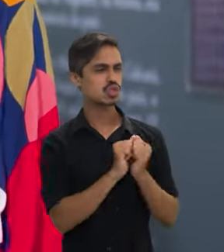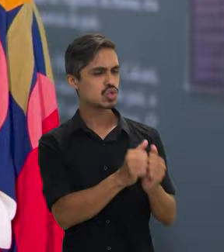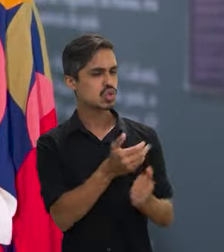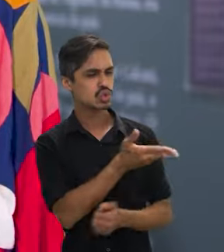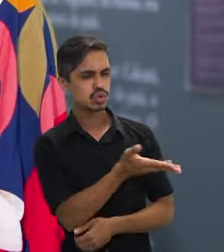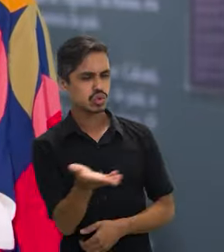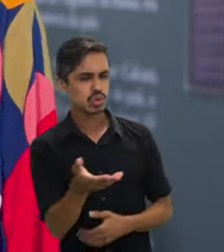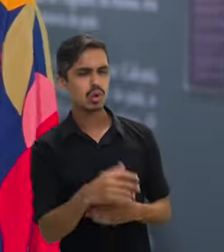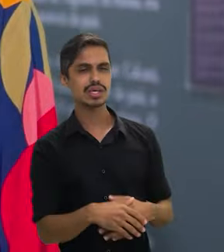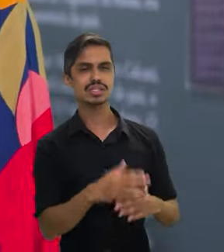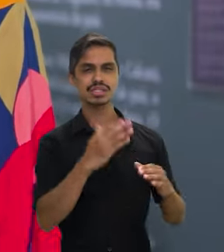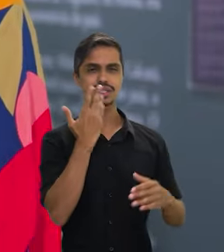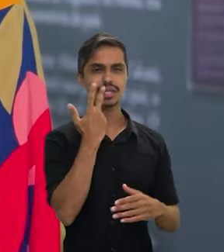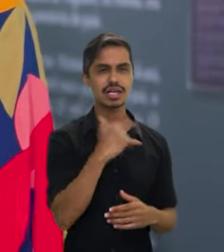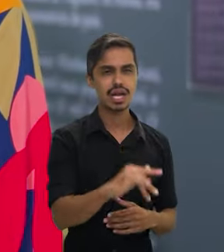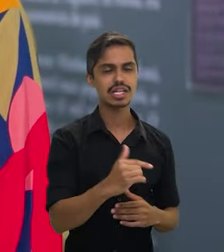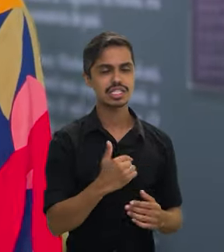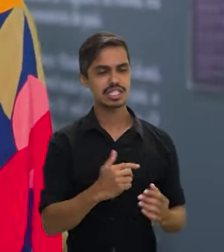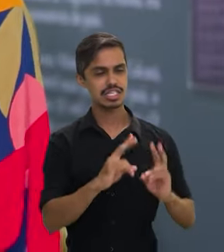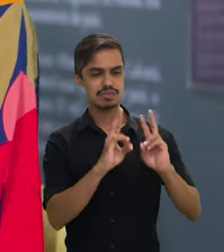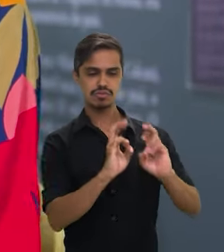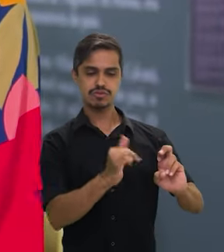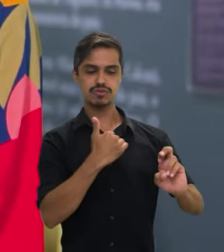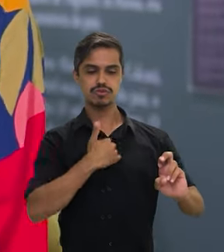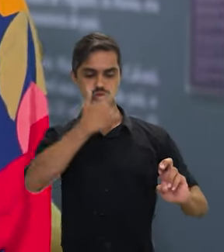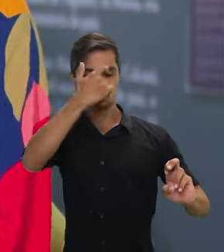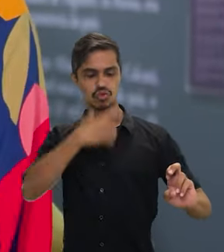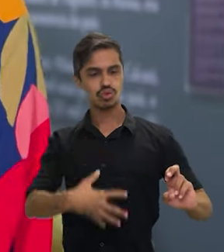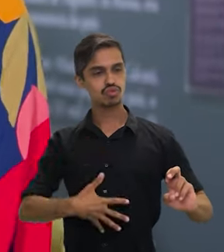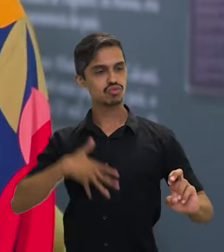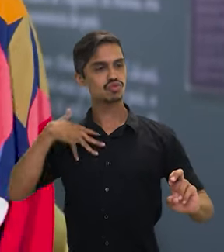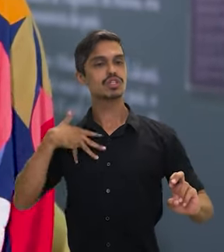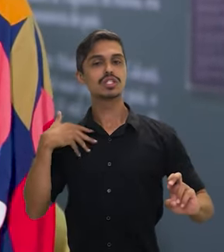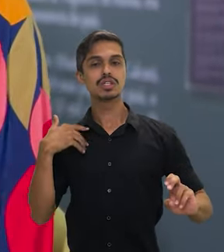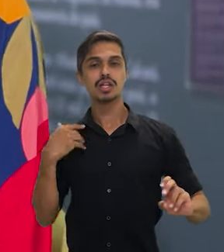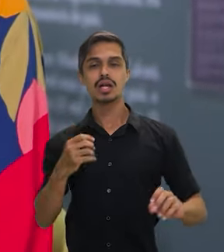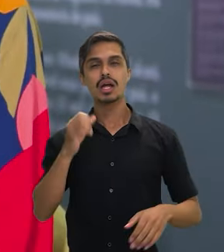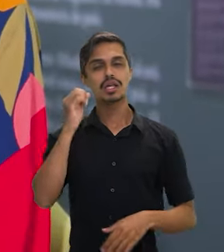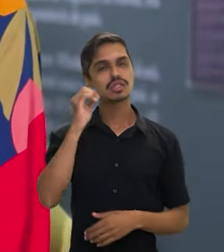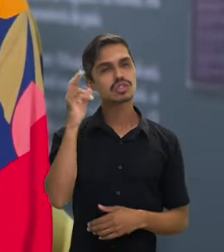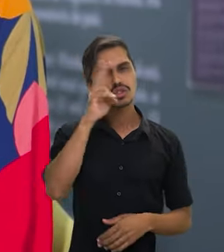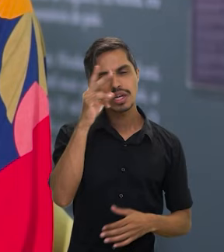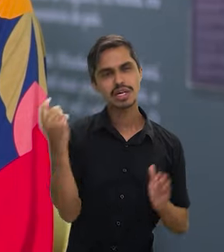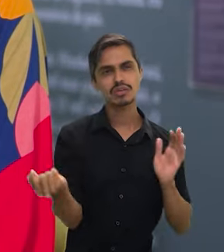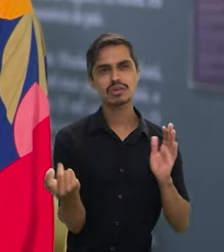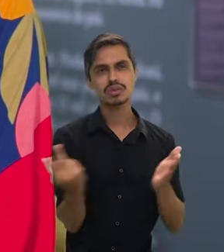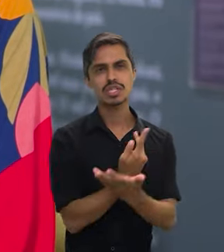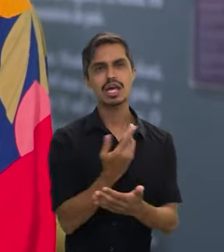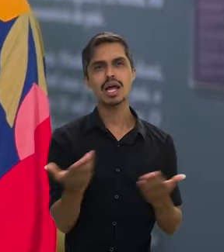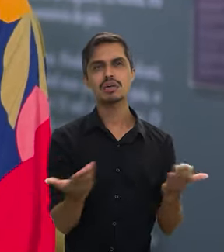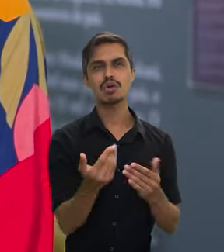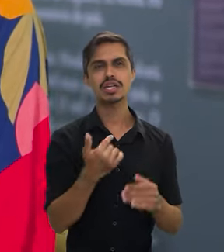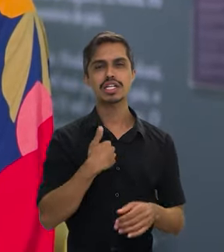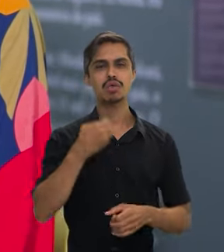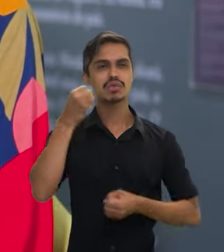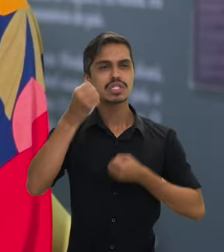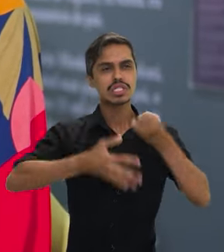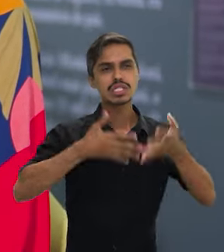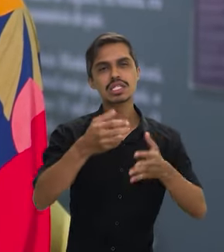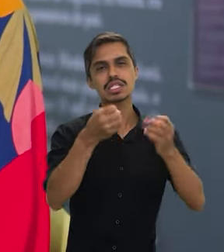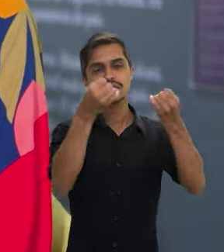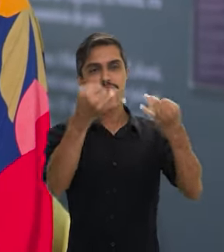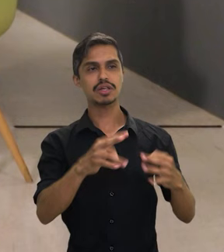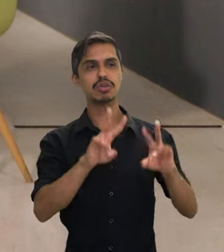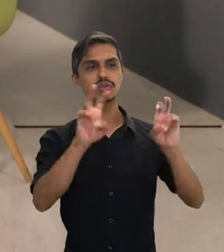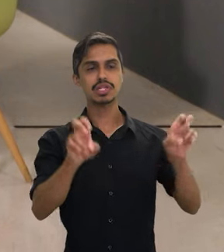elas vão olhar e falar assim, nossa, eu me reconheço. Vou dar um exemplo muito clássico, agora aconteceu recentemente a fala que eu fiz sobre o